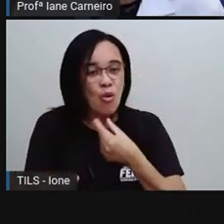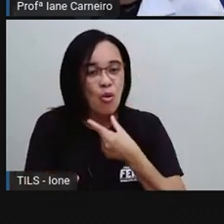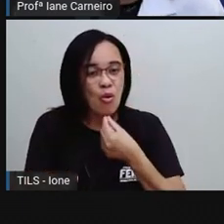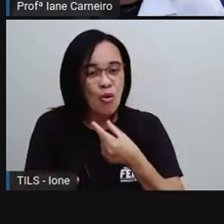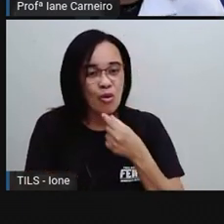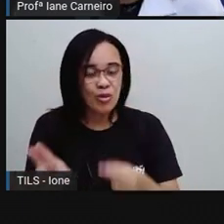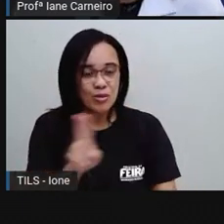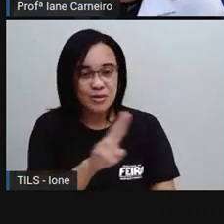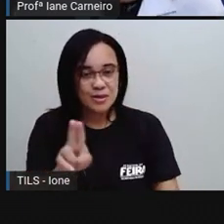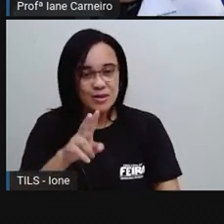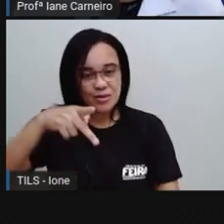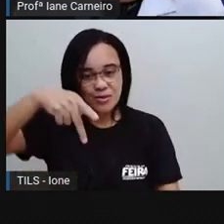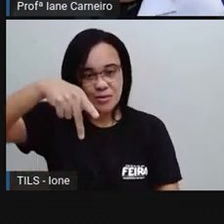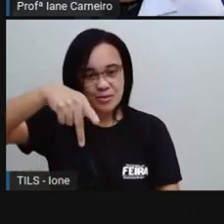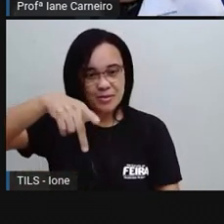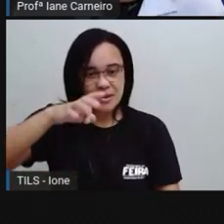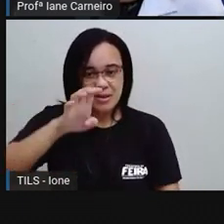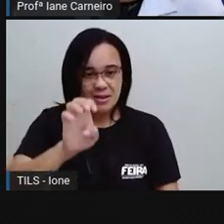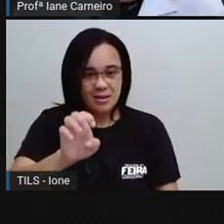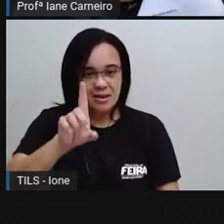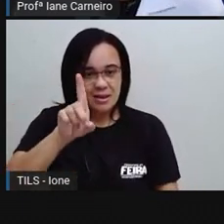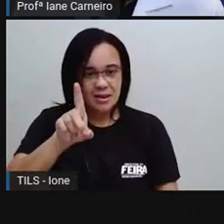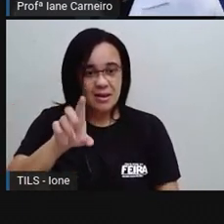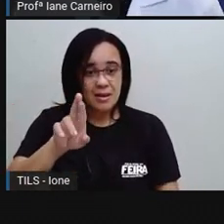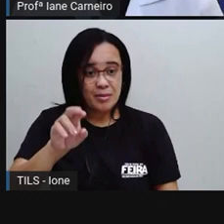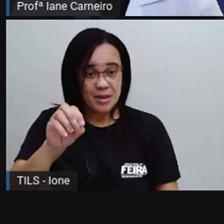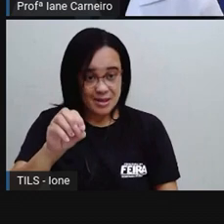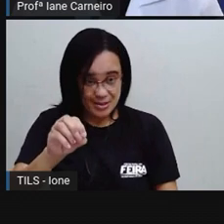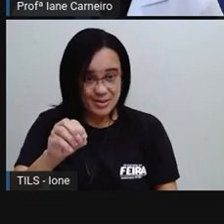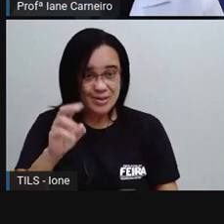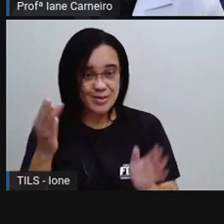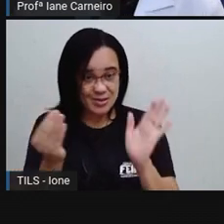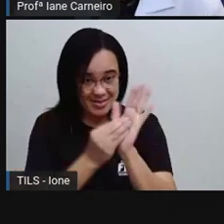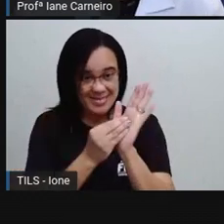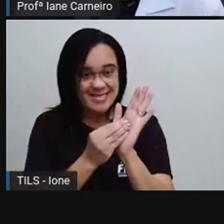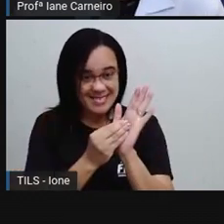ver aqui o nome de Pedro, ó. Pedro, tá certo?